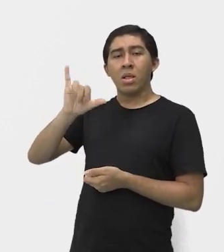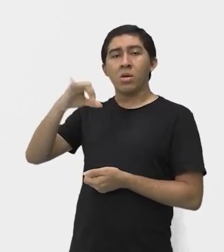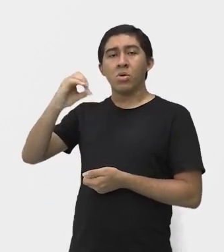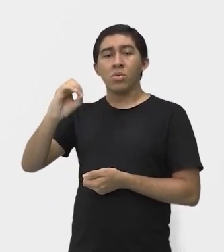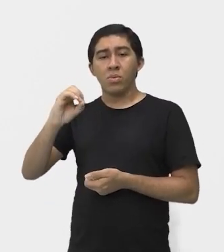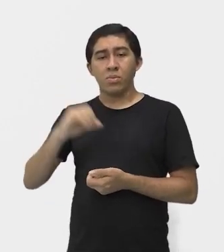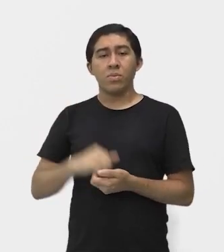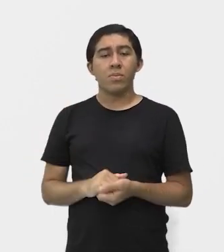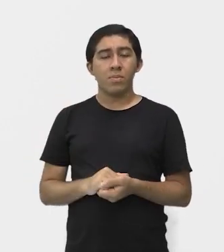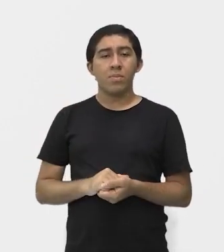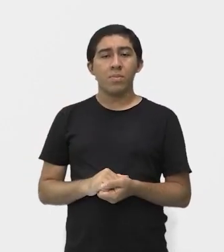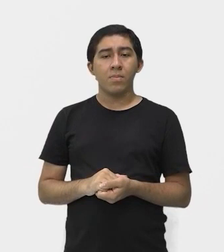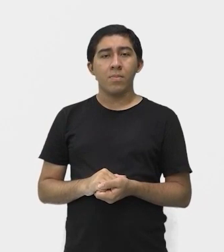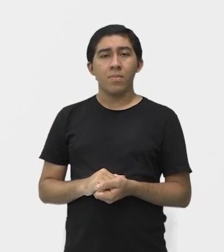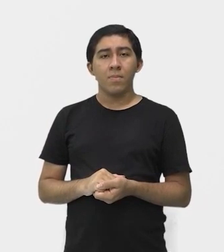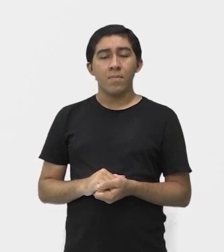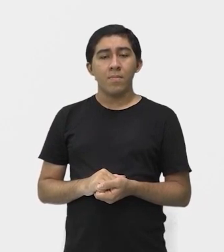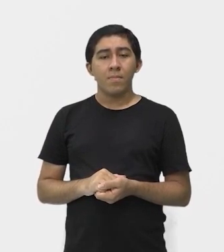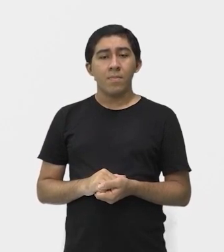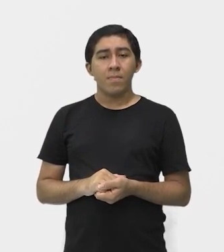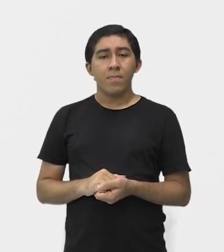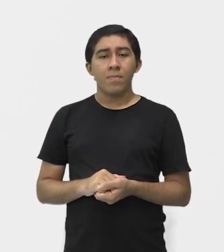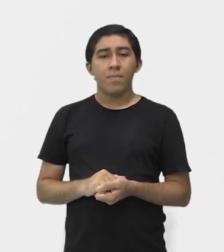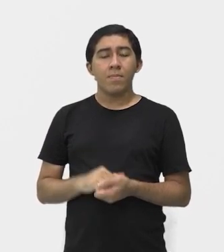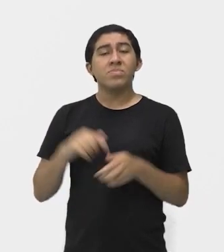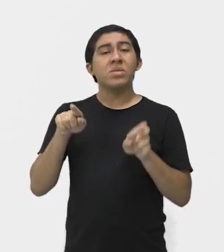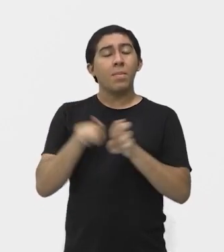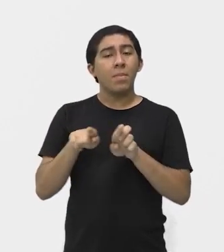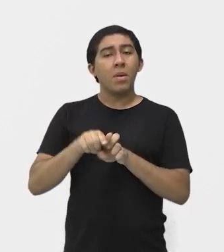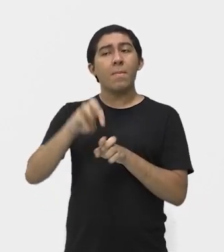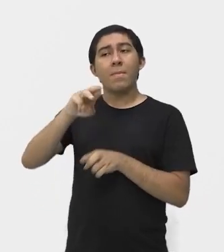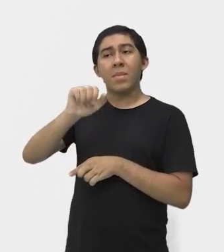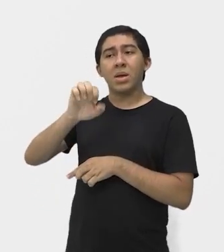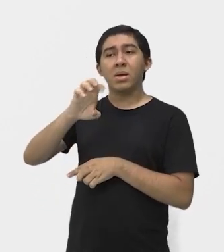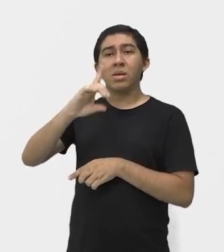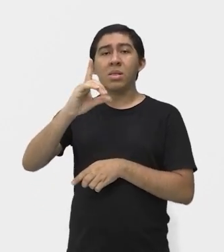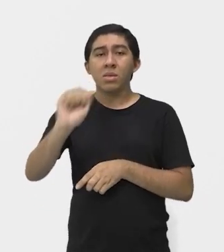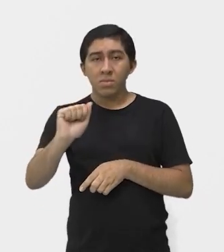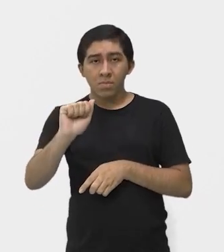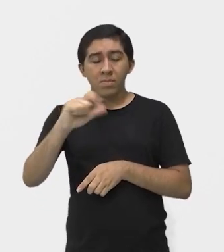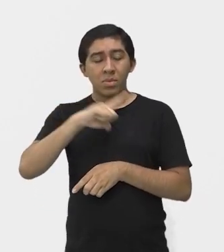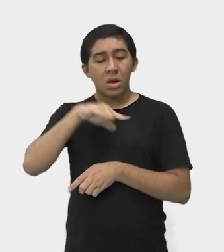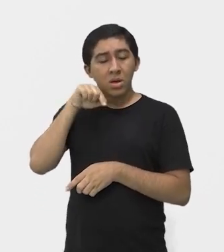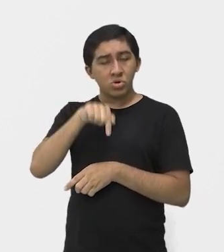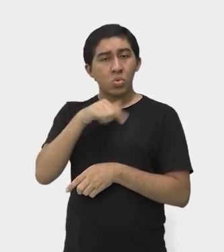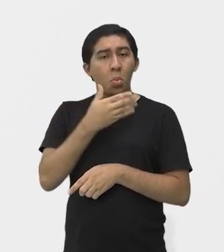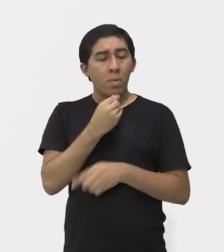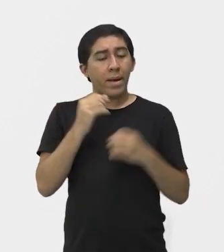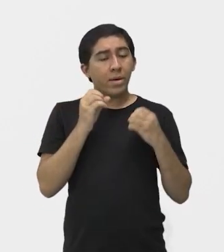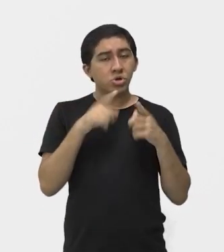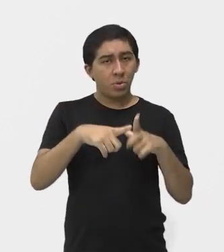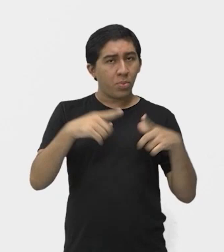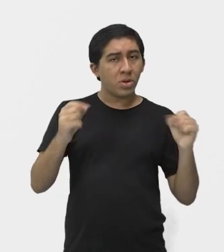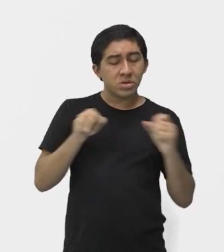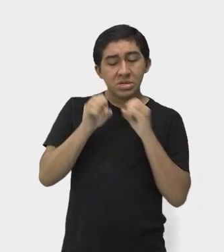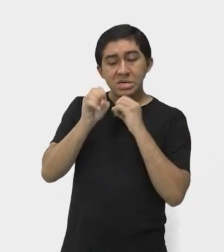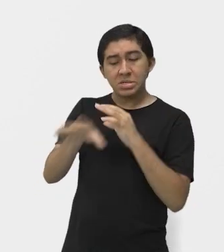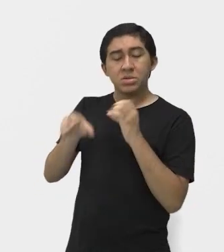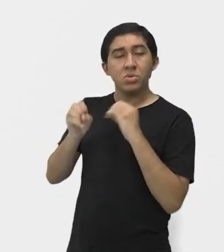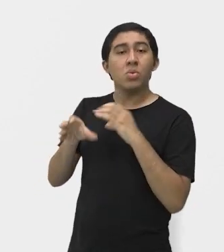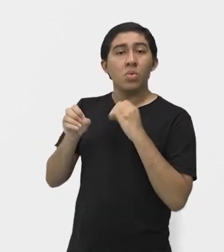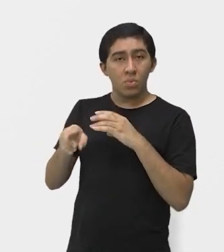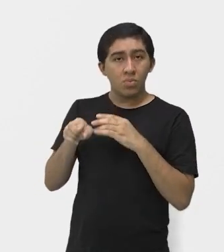que o Maeda, quando ensinou a sua arte ali, né, o judô